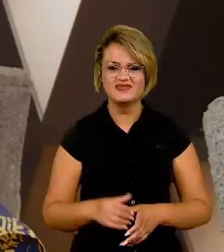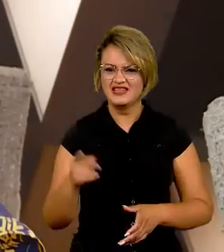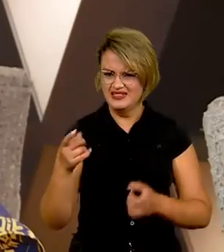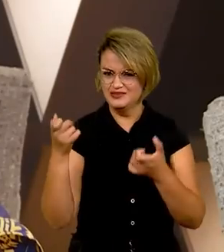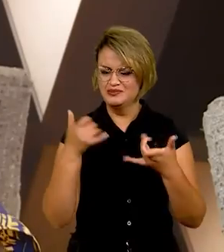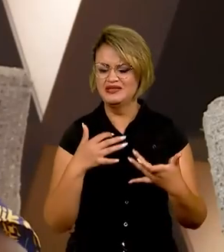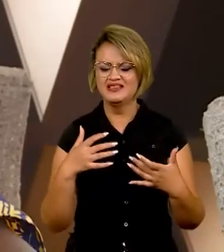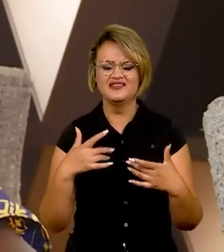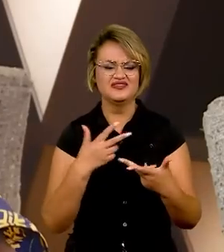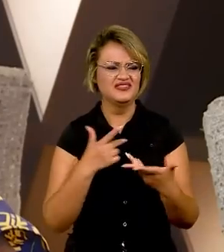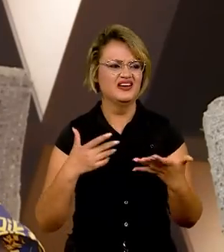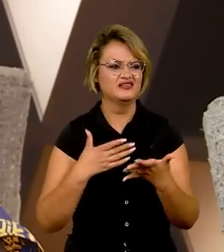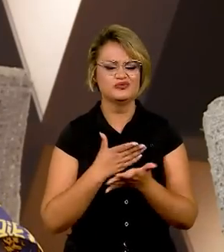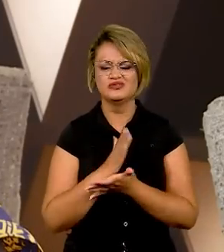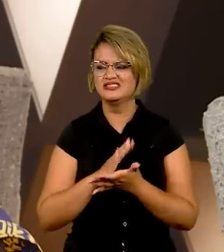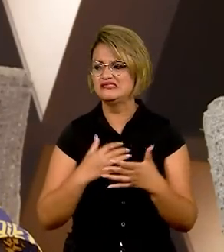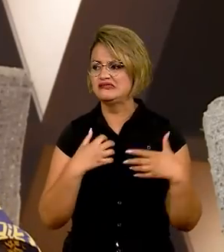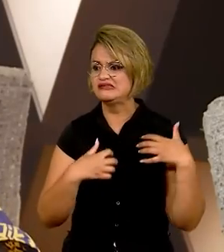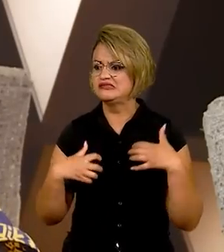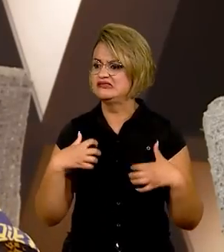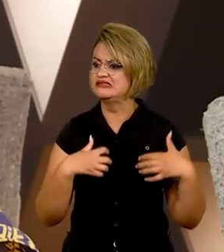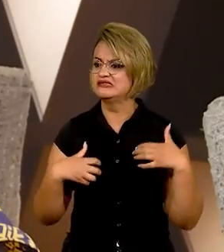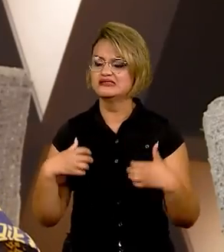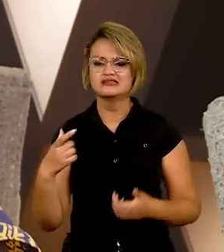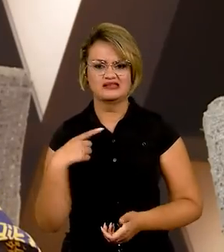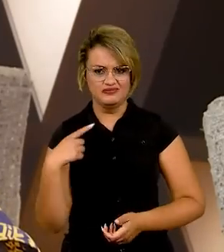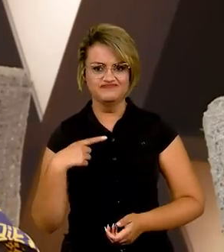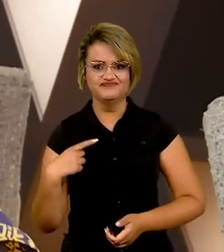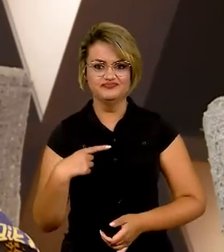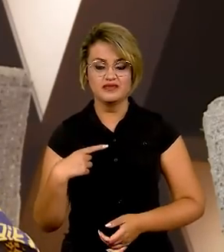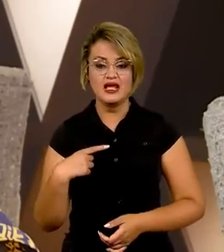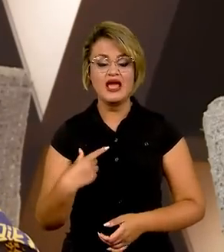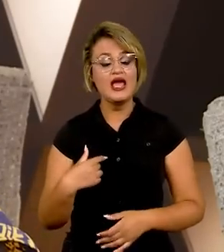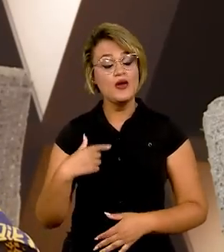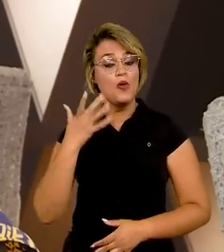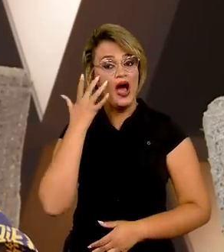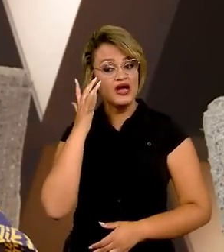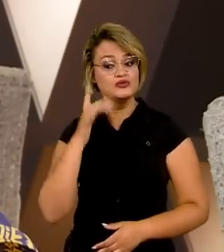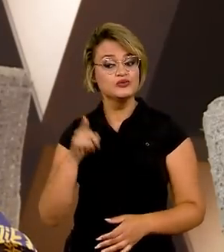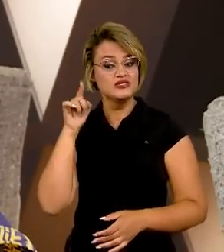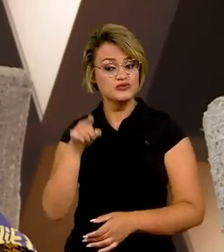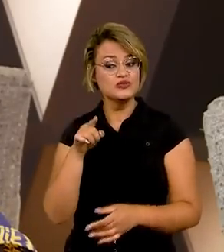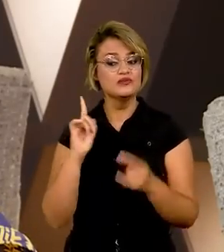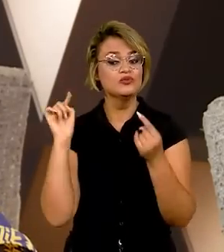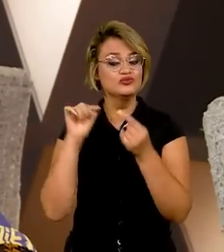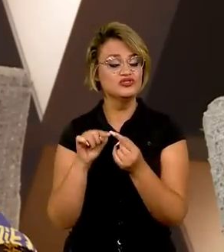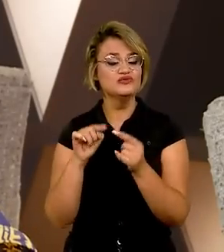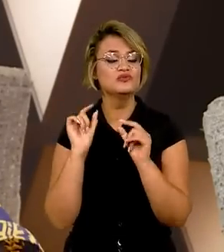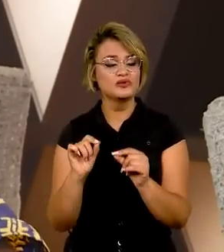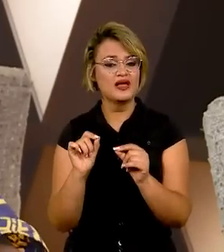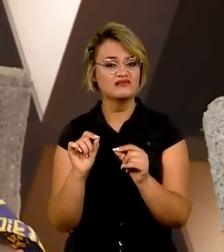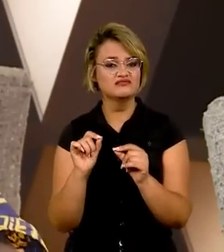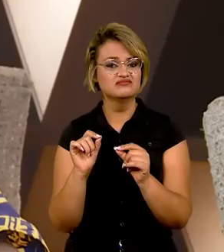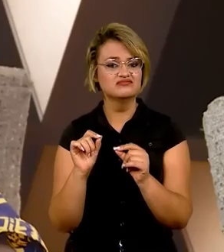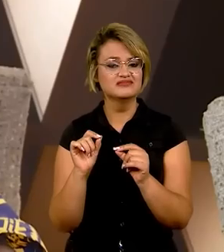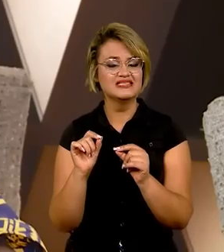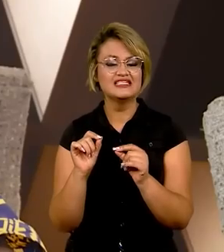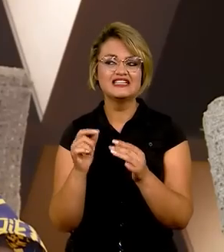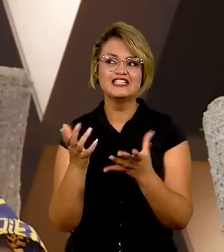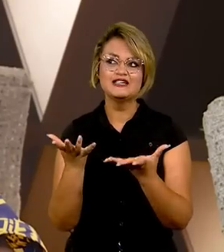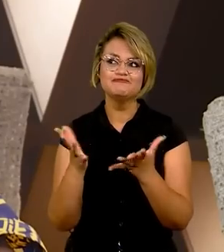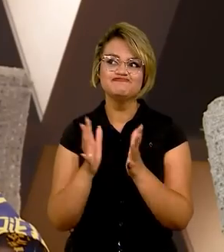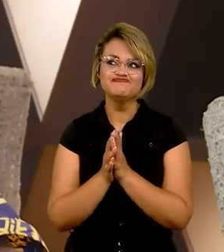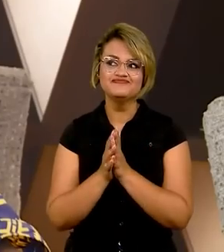Incomoda muito. Eu acredito que isto também deriva de uma certa